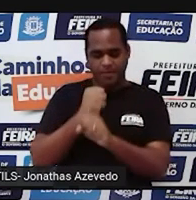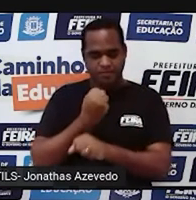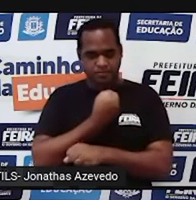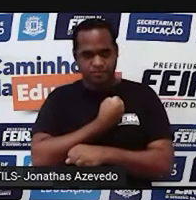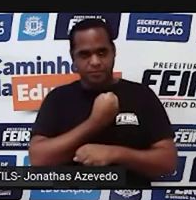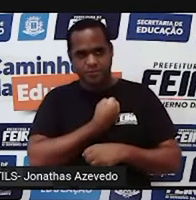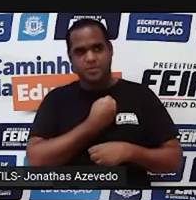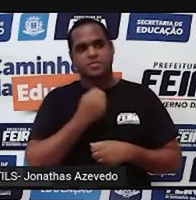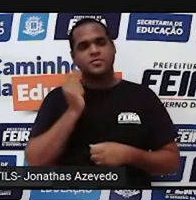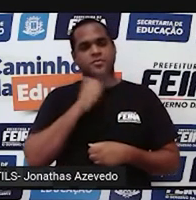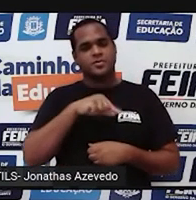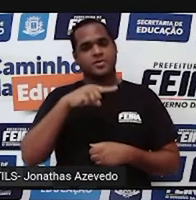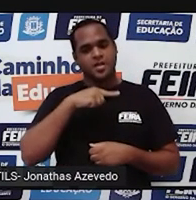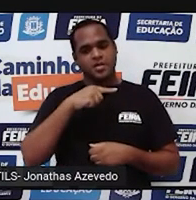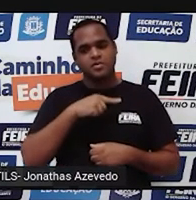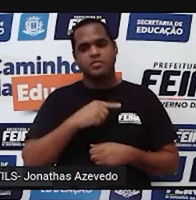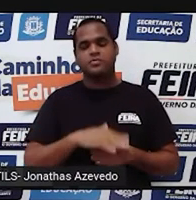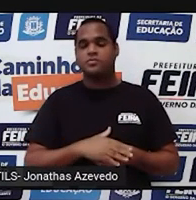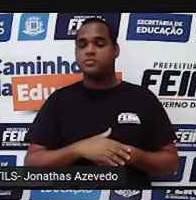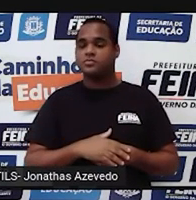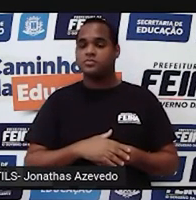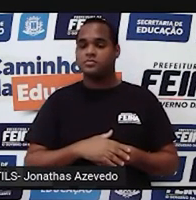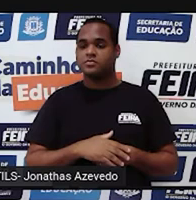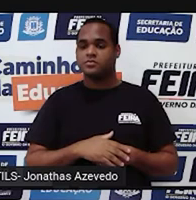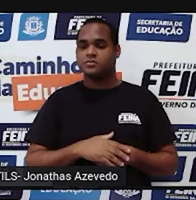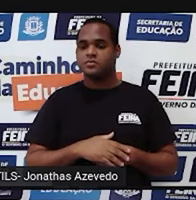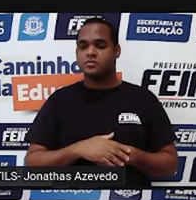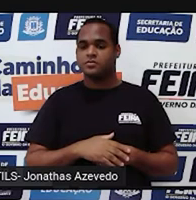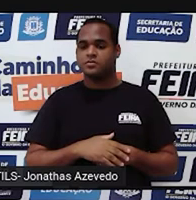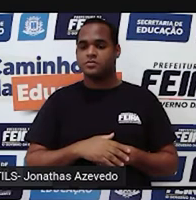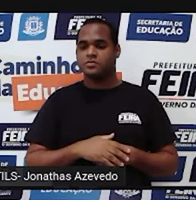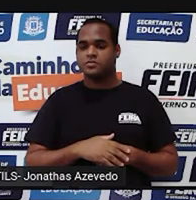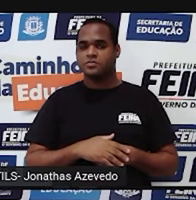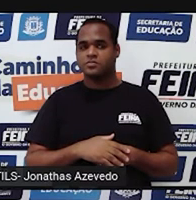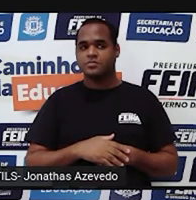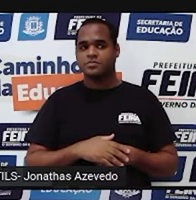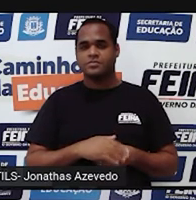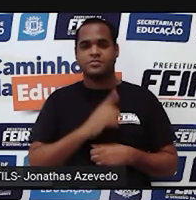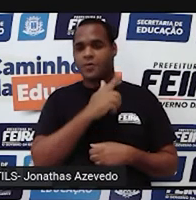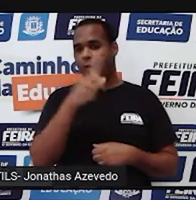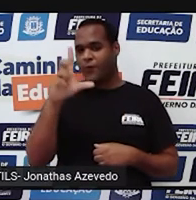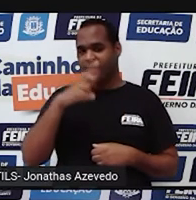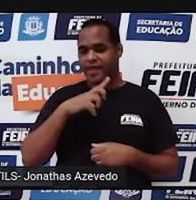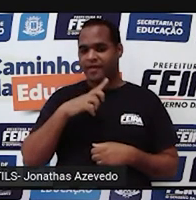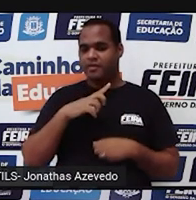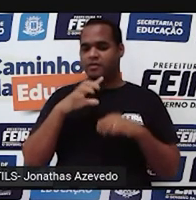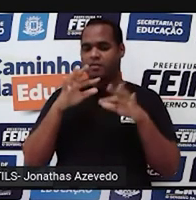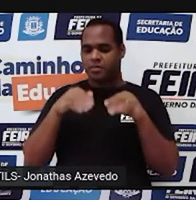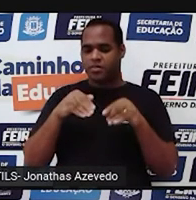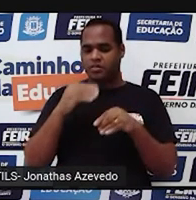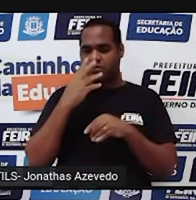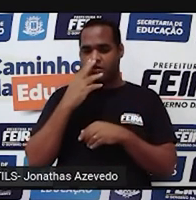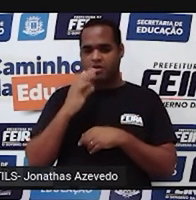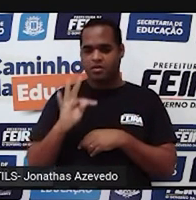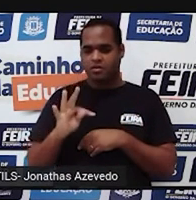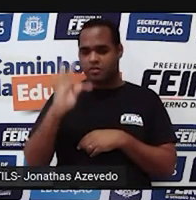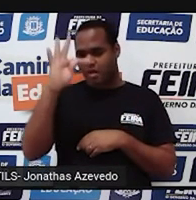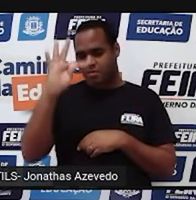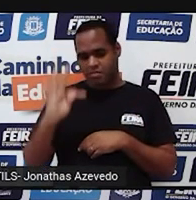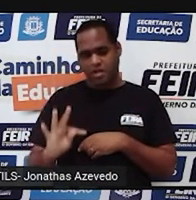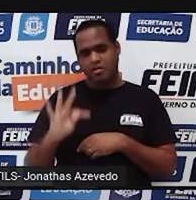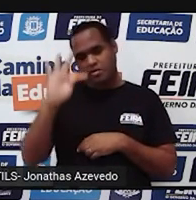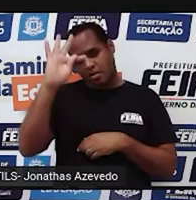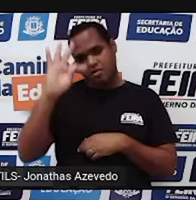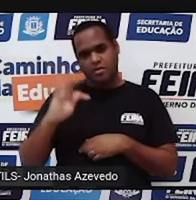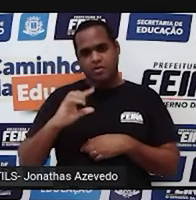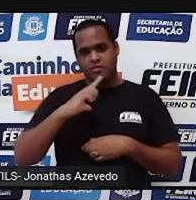Esses a gente vê muito em situações de altas temperaturas e baixas temperaturas, né?